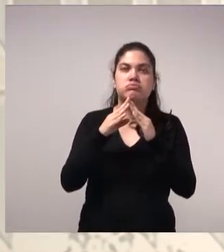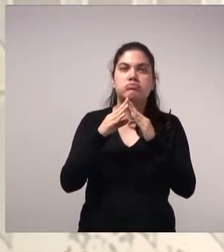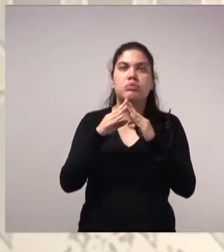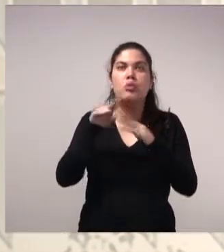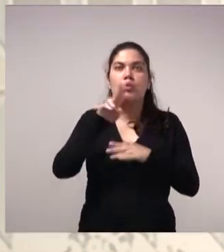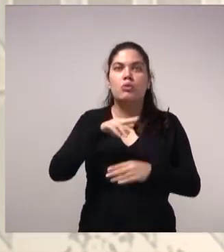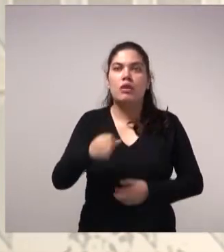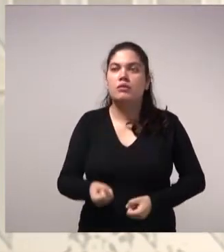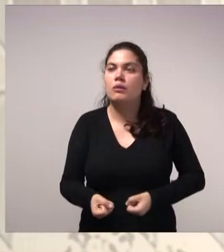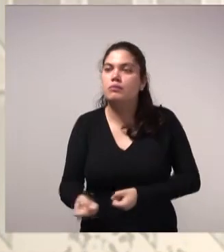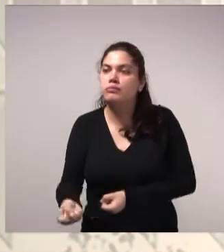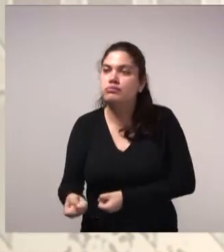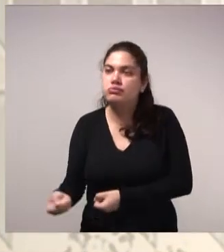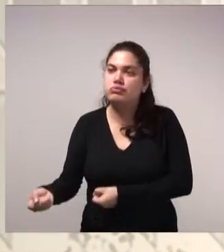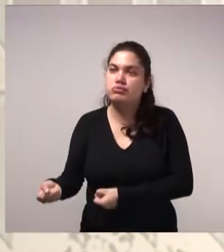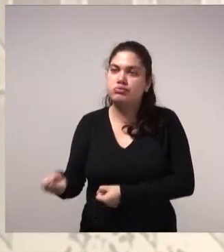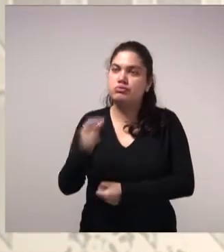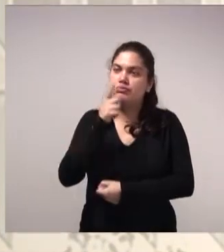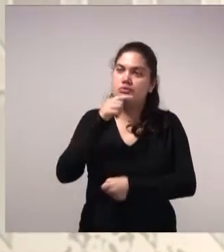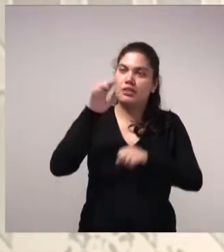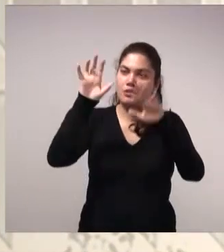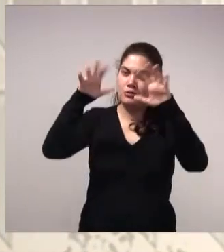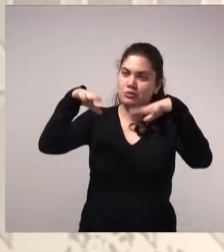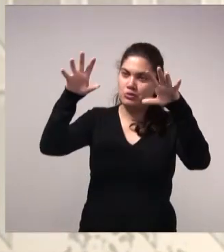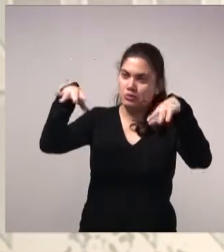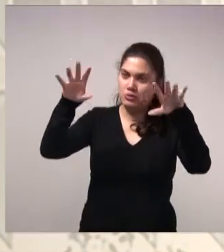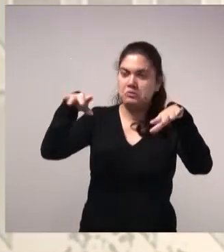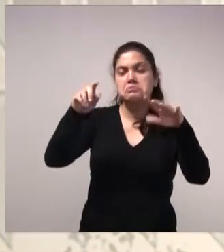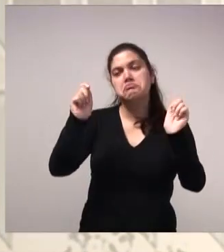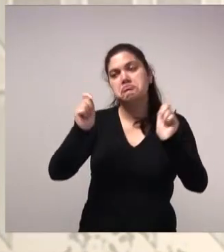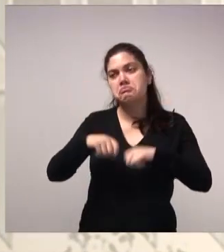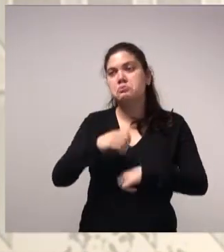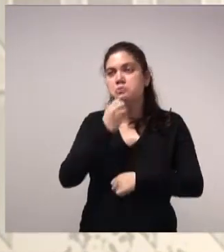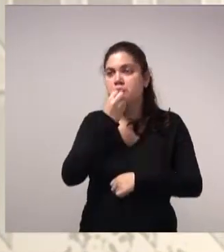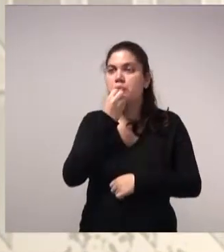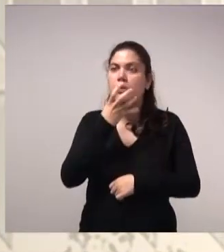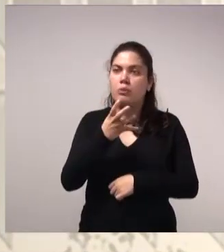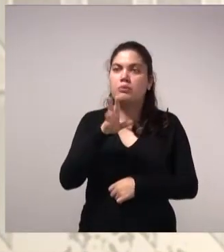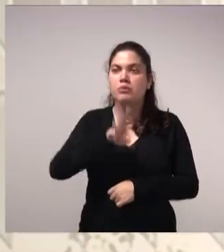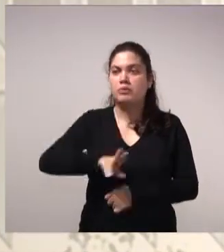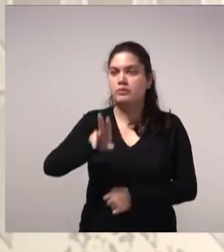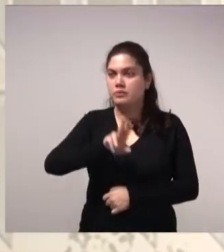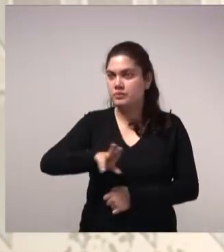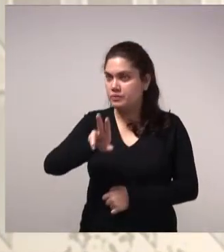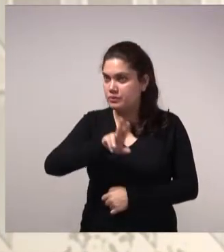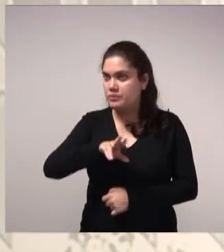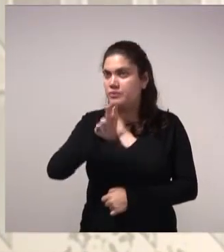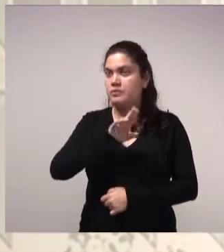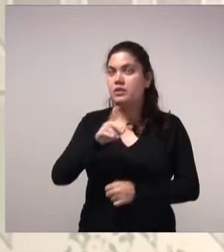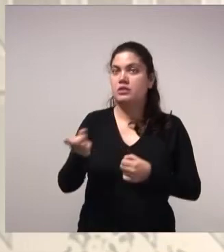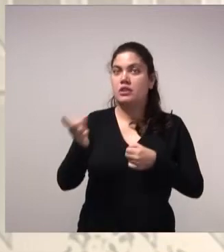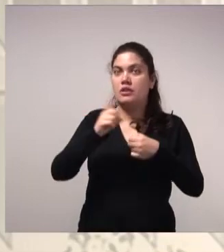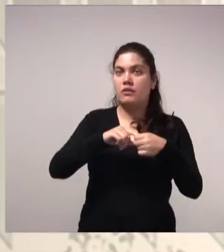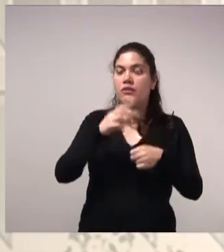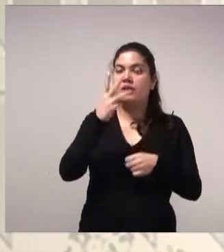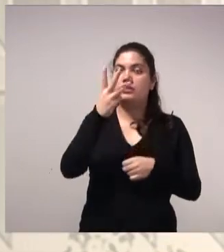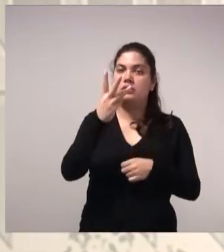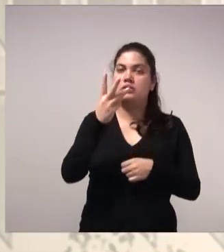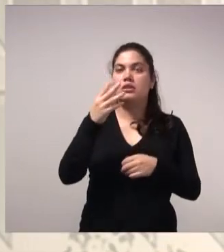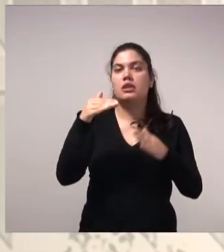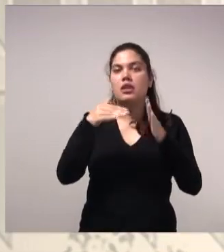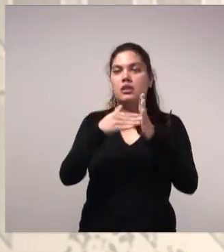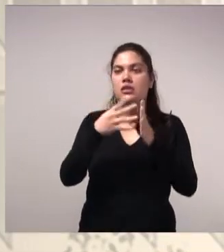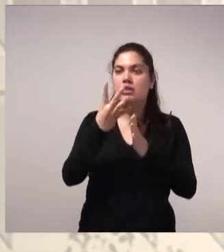pisos e irrigação provou ser viável, também variando um payback, um retorno de 3 a 10